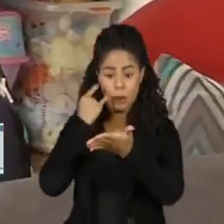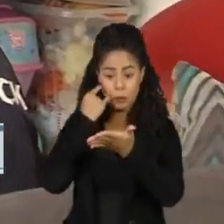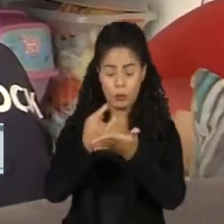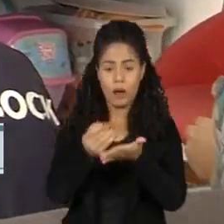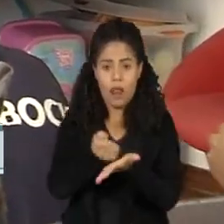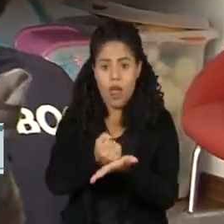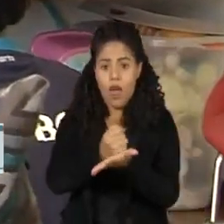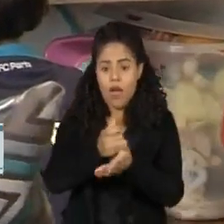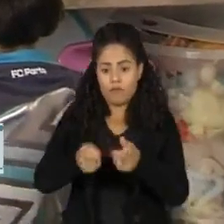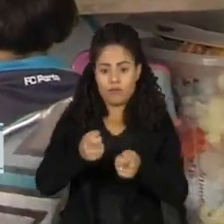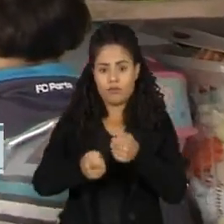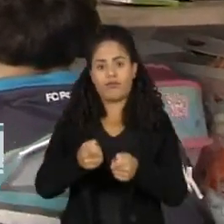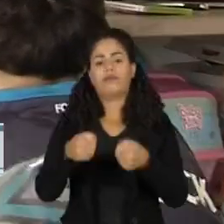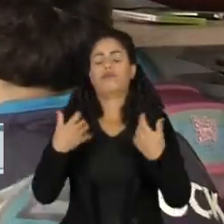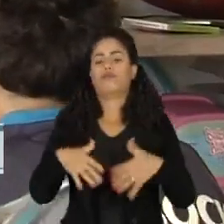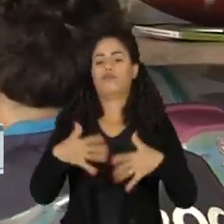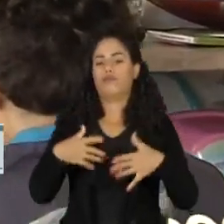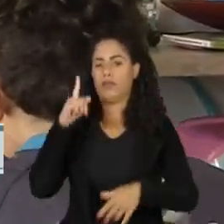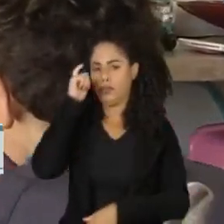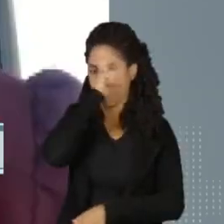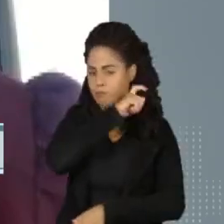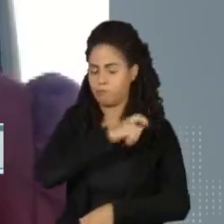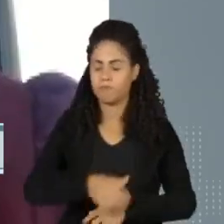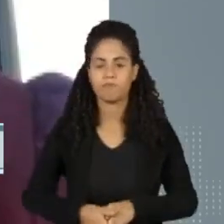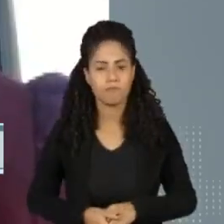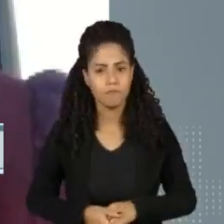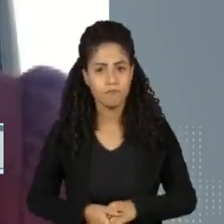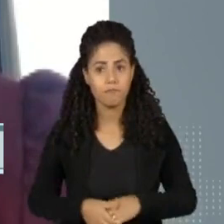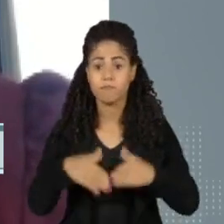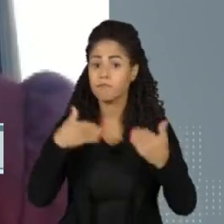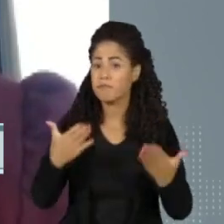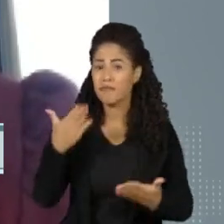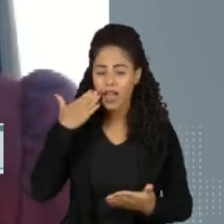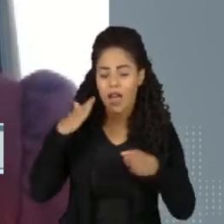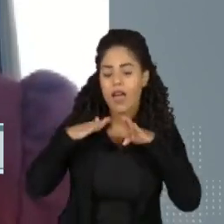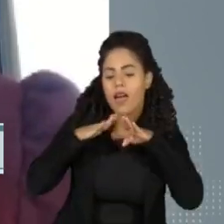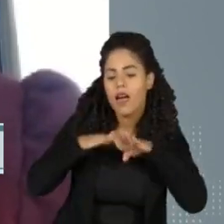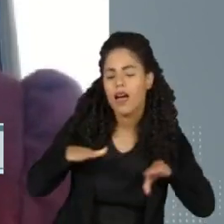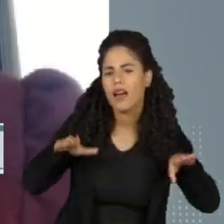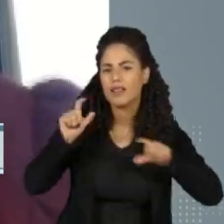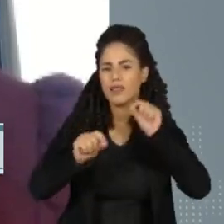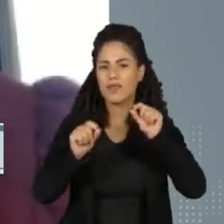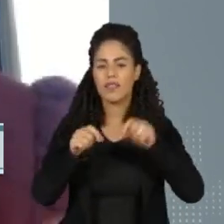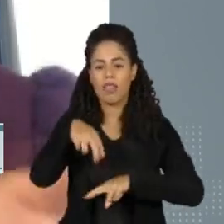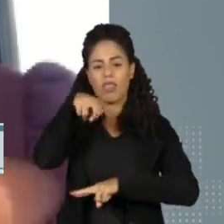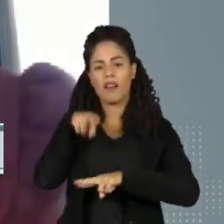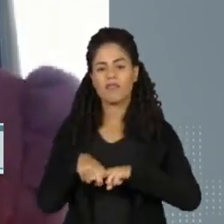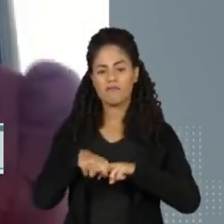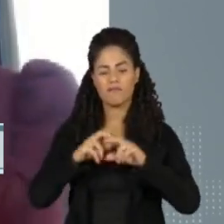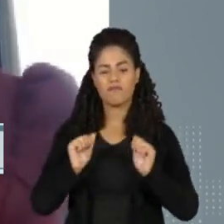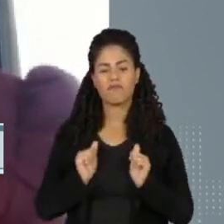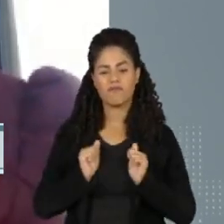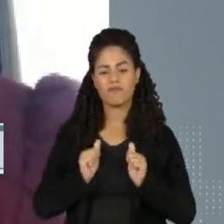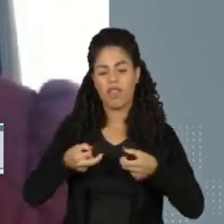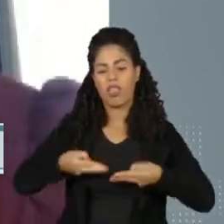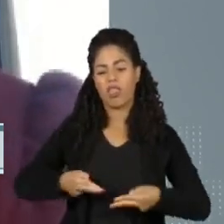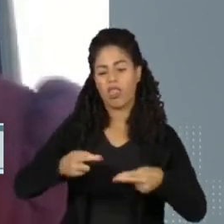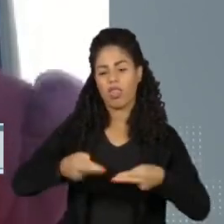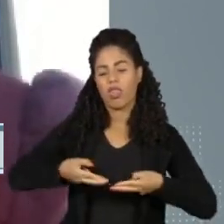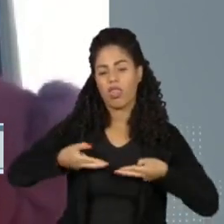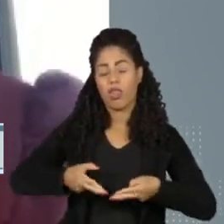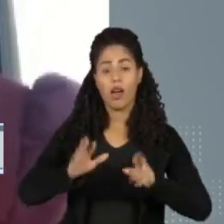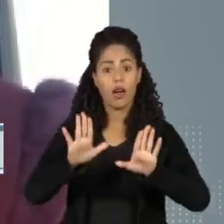videogames e outros aparelhos eletrônicos. Isso está levando as crianças a um sedentarismo que não se tinha, daí porque eu acho que hoje